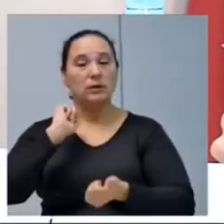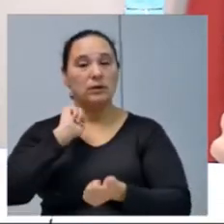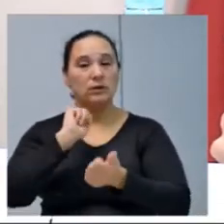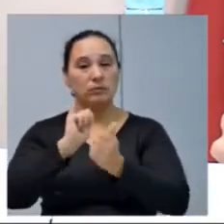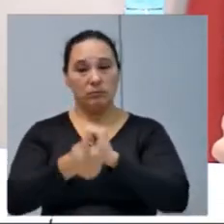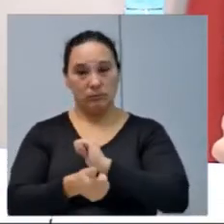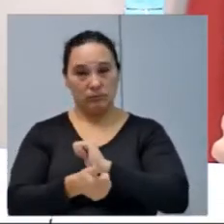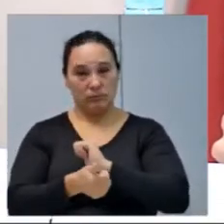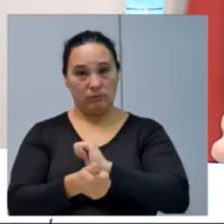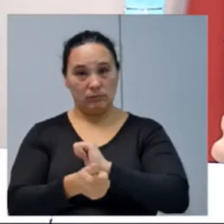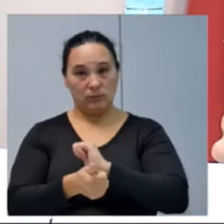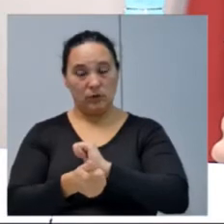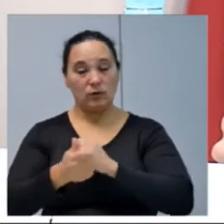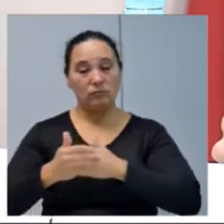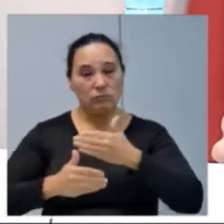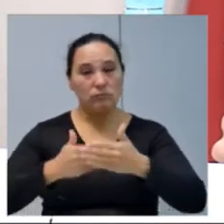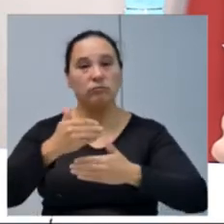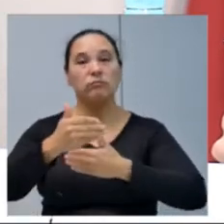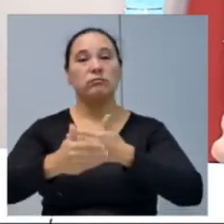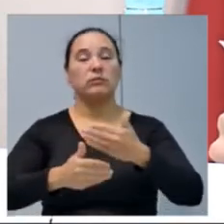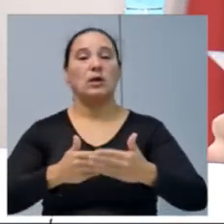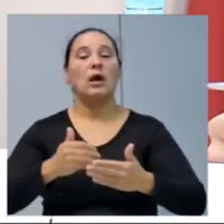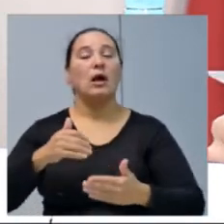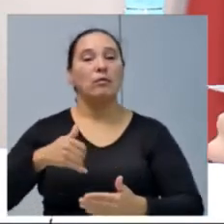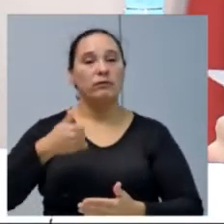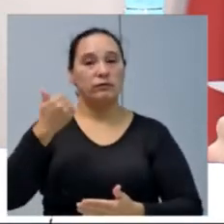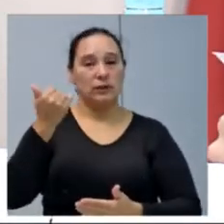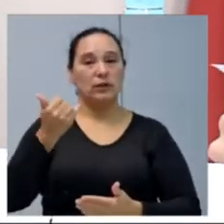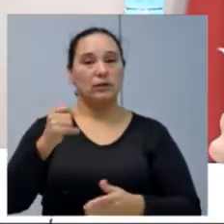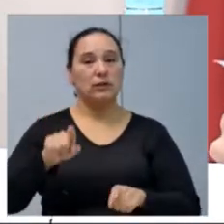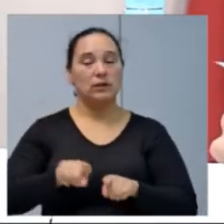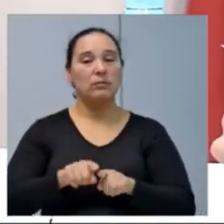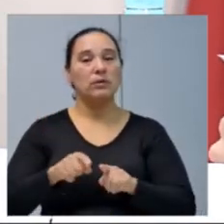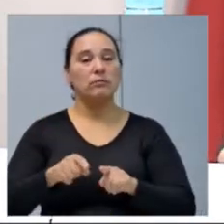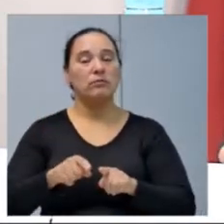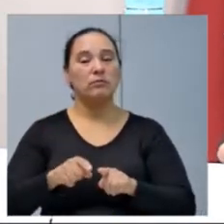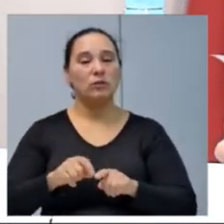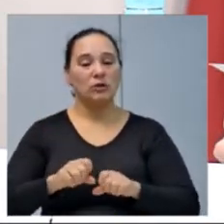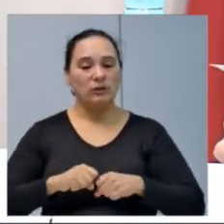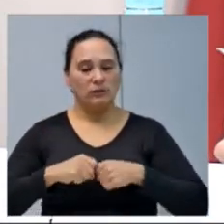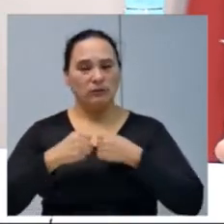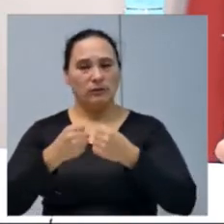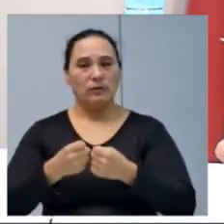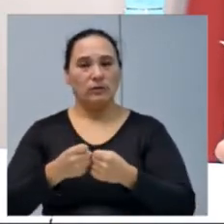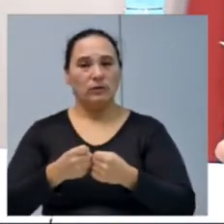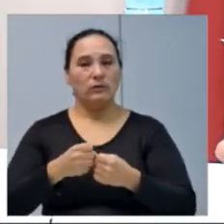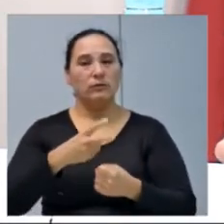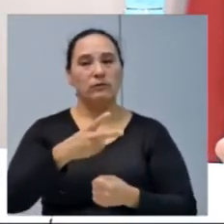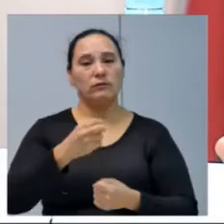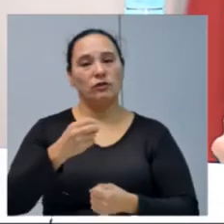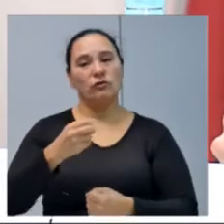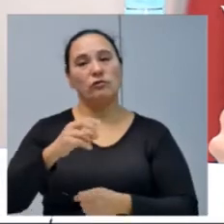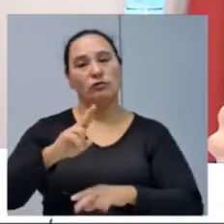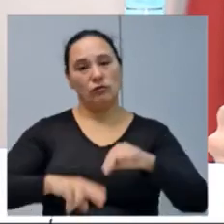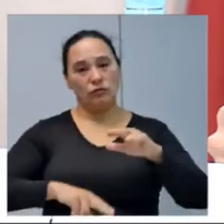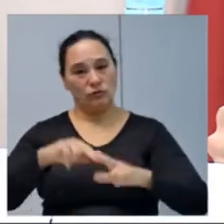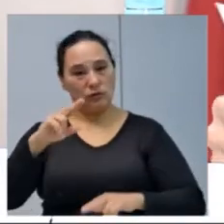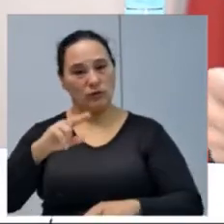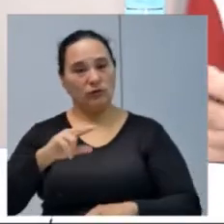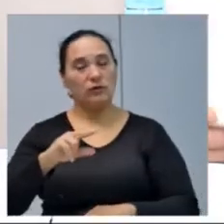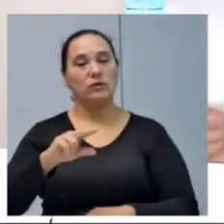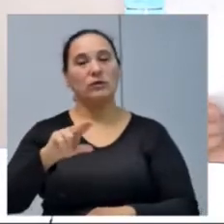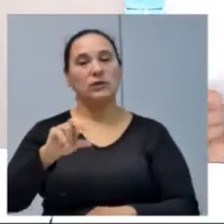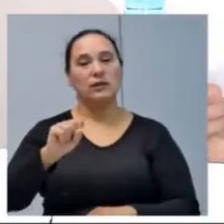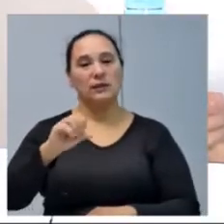autoria que estão em andamento. Aproveito para renovar meus protestos de consideração e estima. Chancherê, 20 de junho de 2017. Luiz Augusto